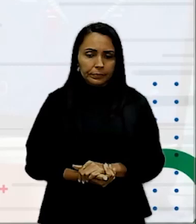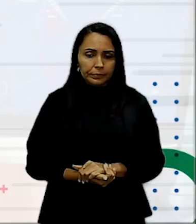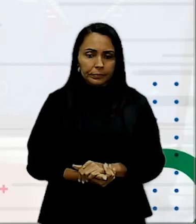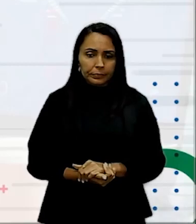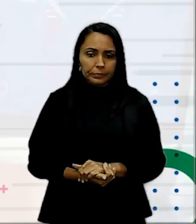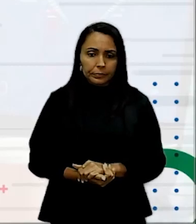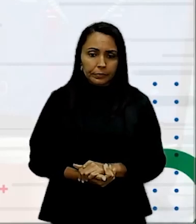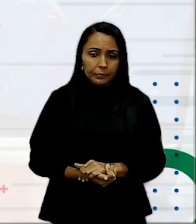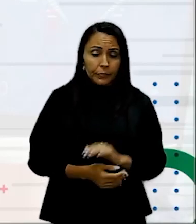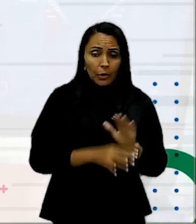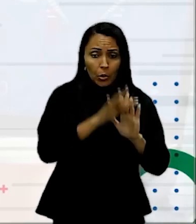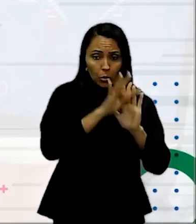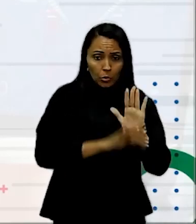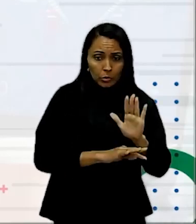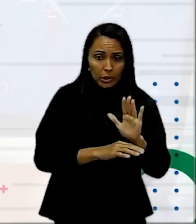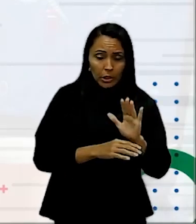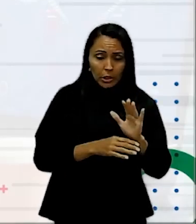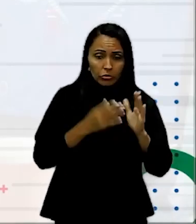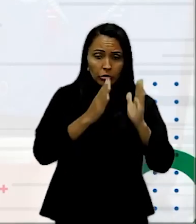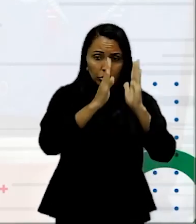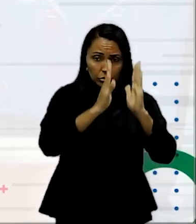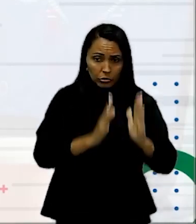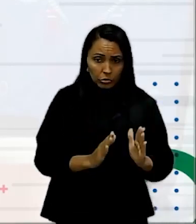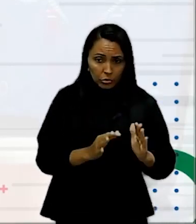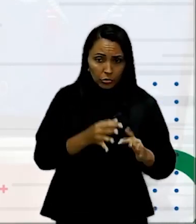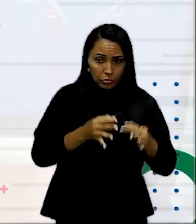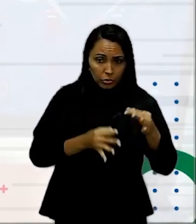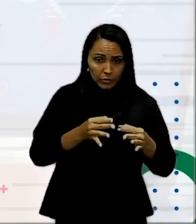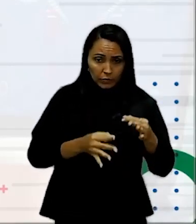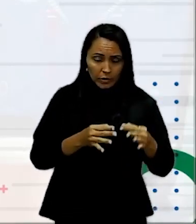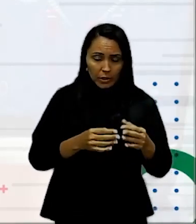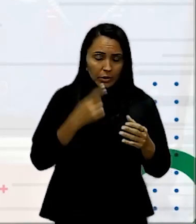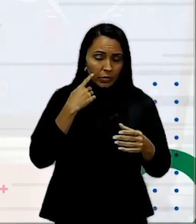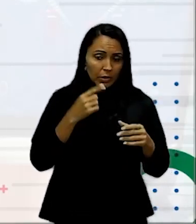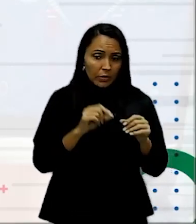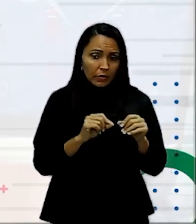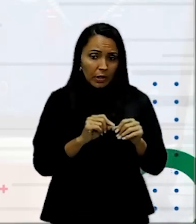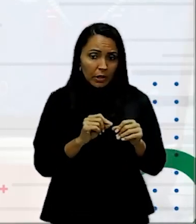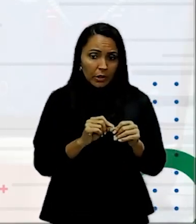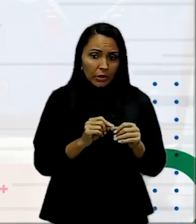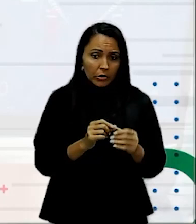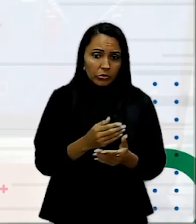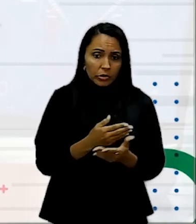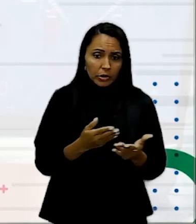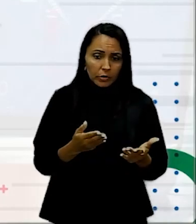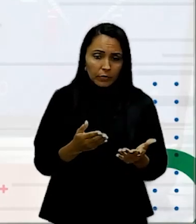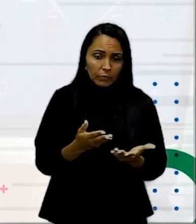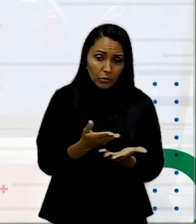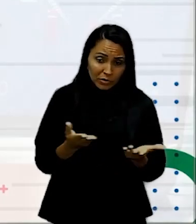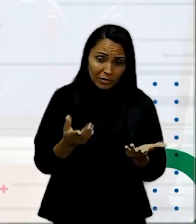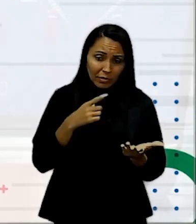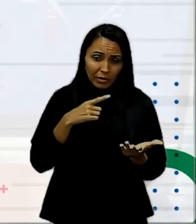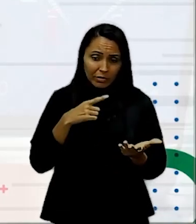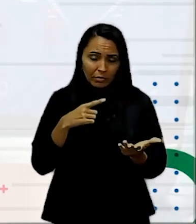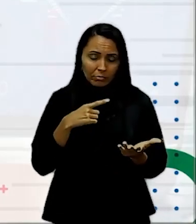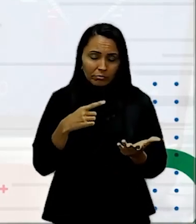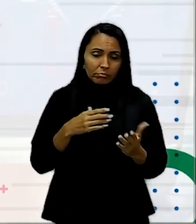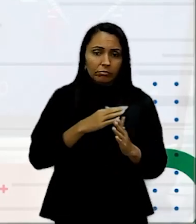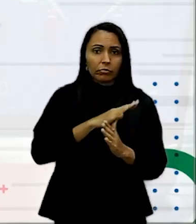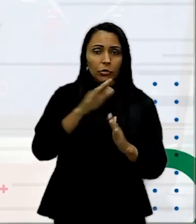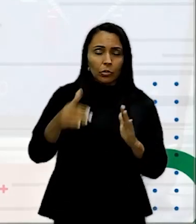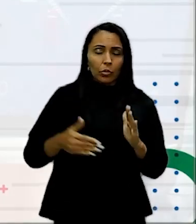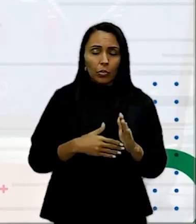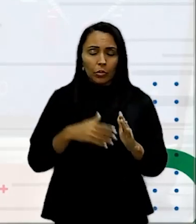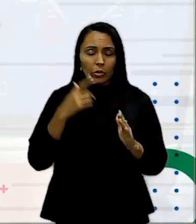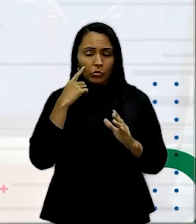O texto justificado Ele basicamente faz com que Você tenha todas as suas